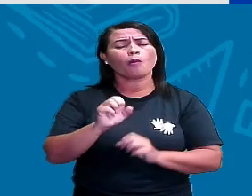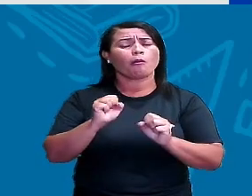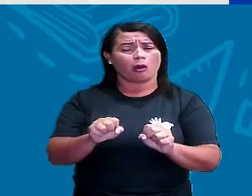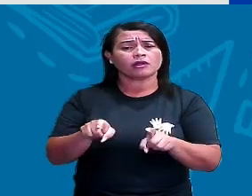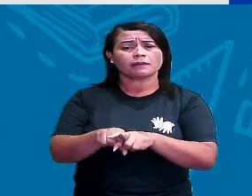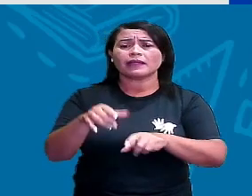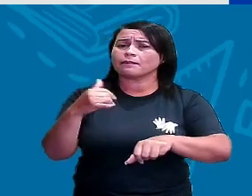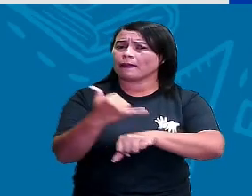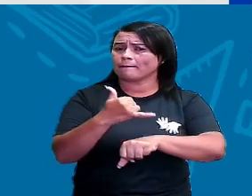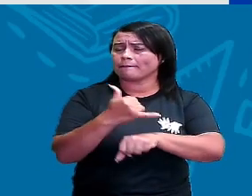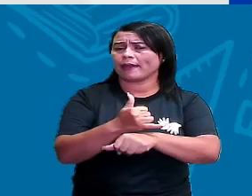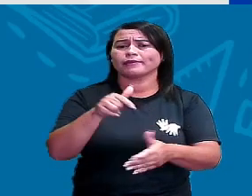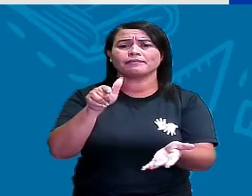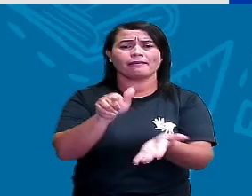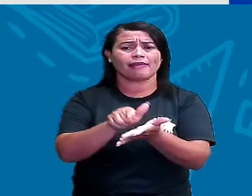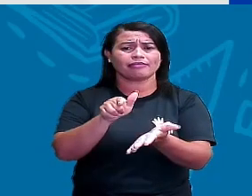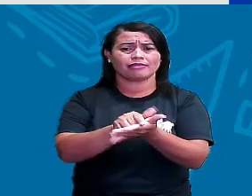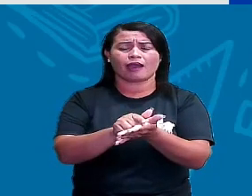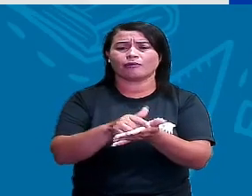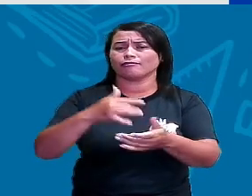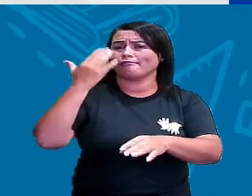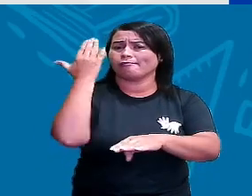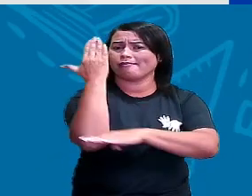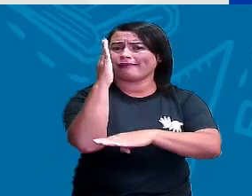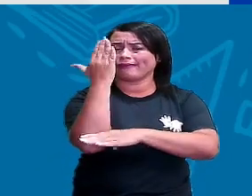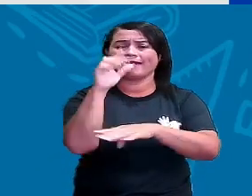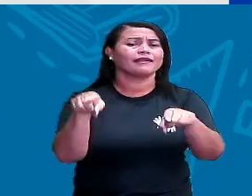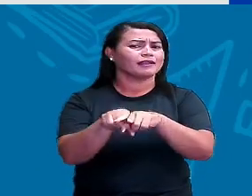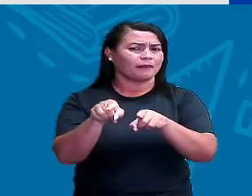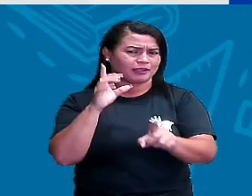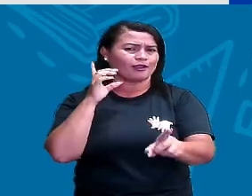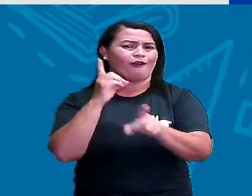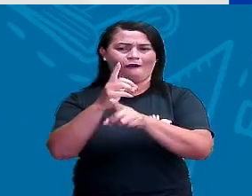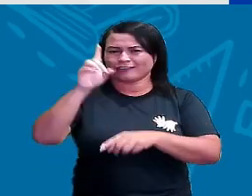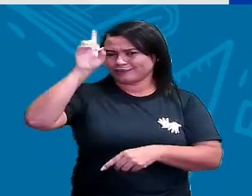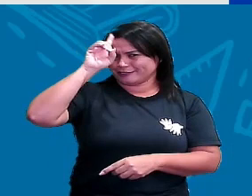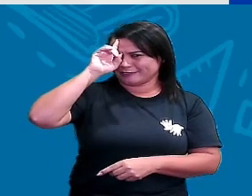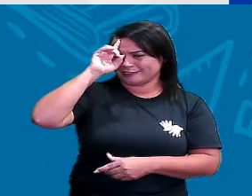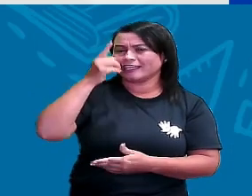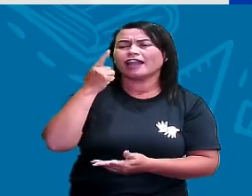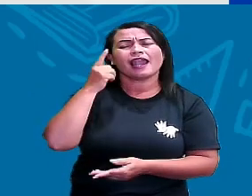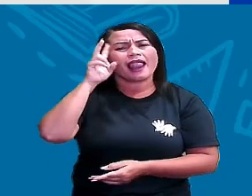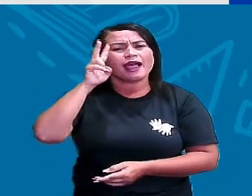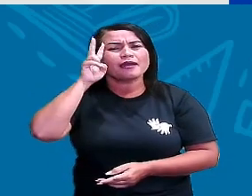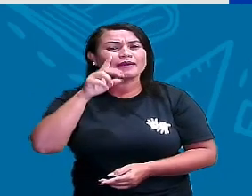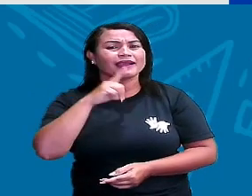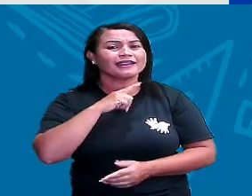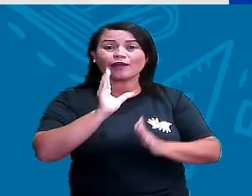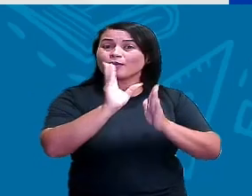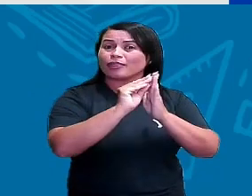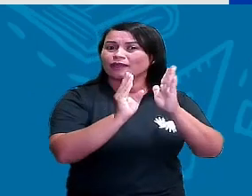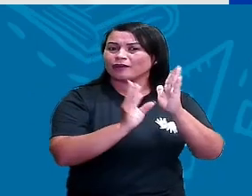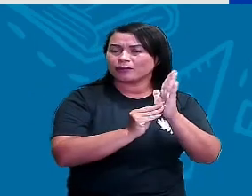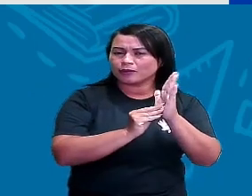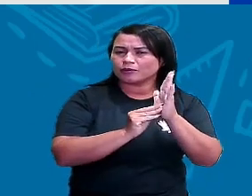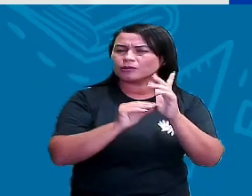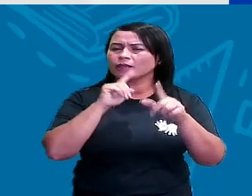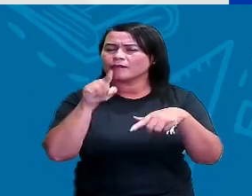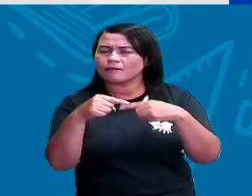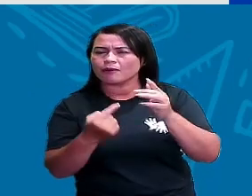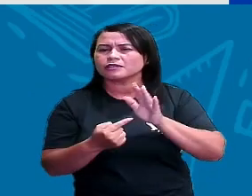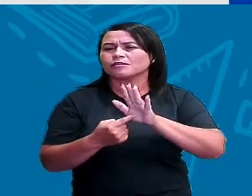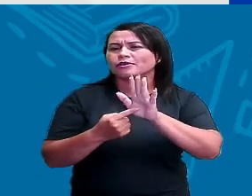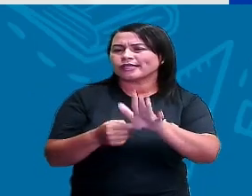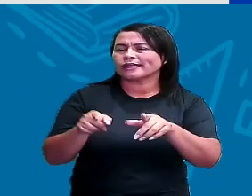Ele pode ser de metal? Ele pode ser de madeira? A gente encontra aí no nosso dia a dia. Lembra que lá no conteúdo, tá? Que a gente vai trazer a noção